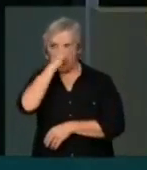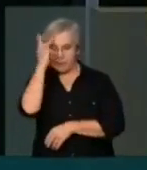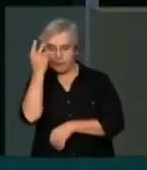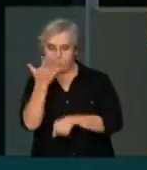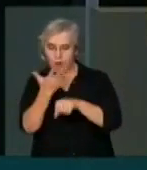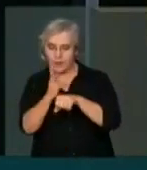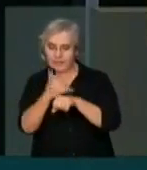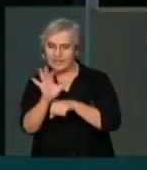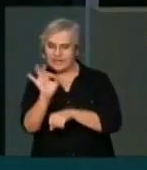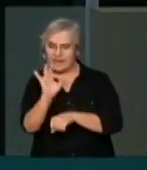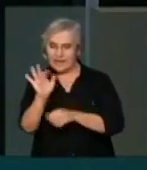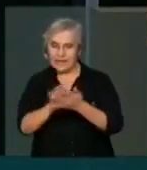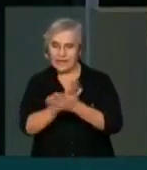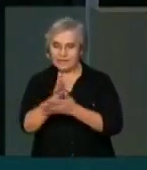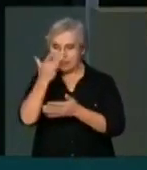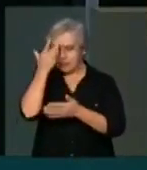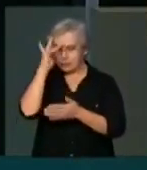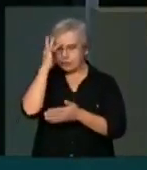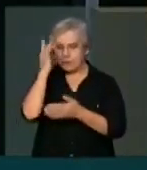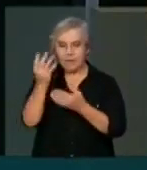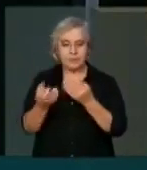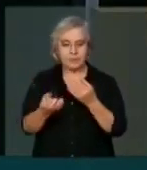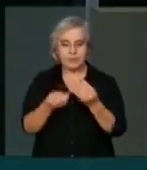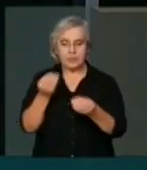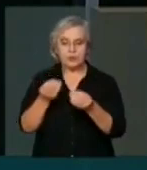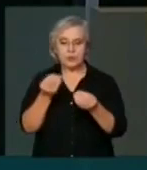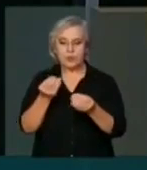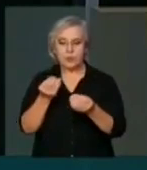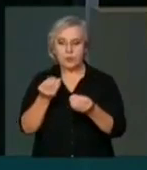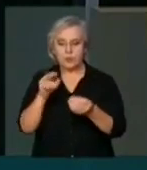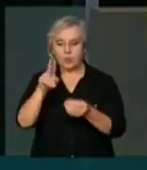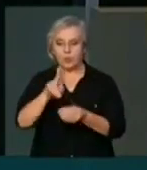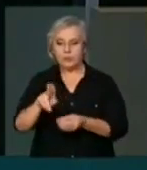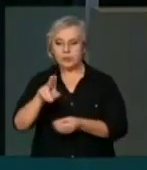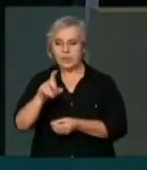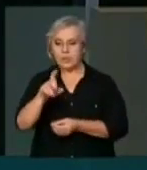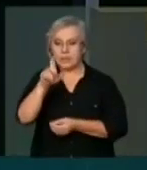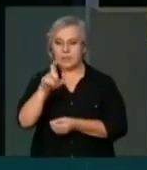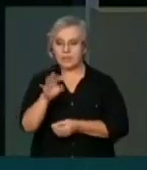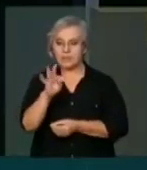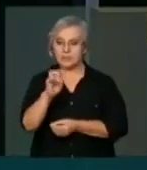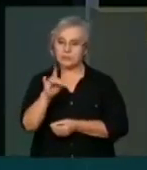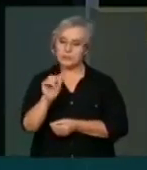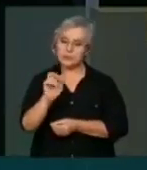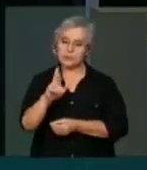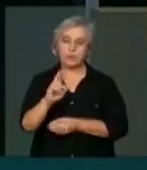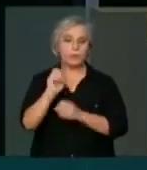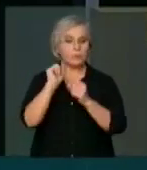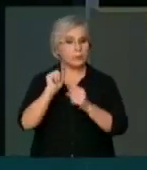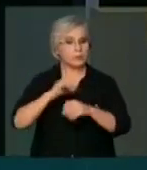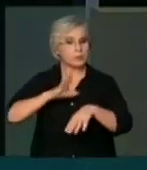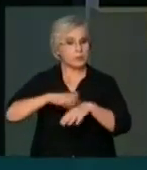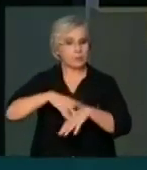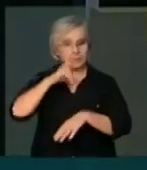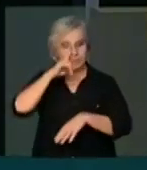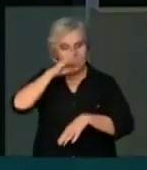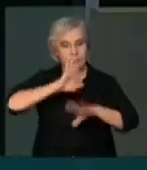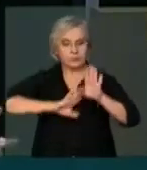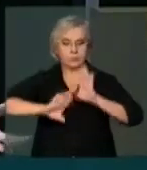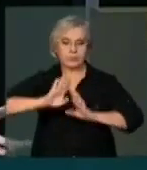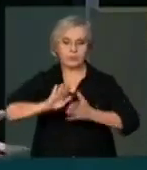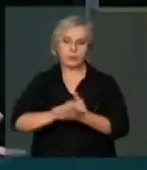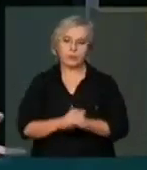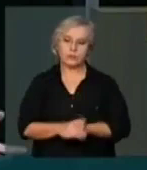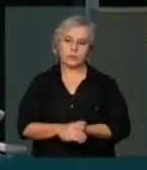tentar apagar um princípio de incêndio em automóvel, pode ser mais perigoso do que o próprio incêndio.